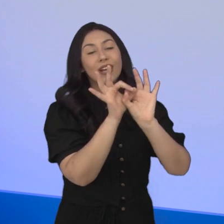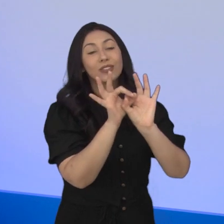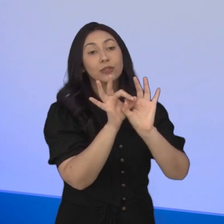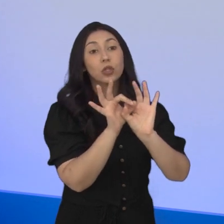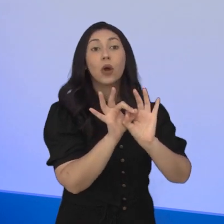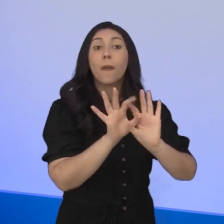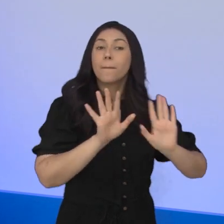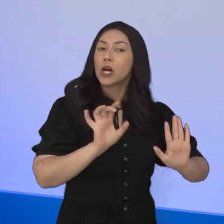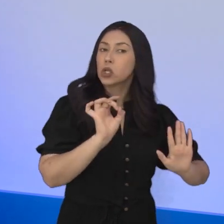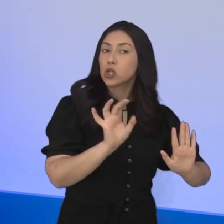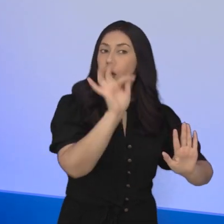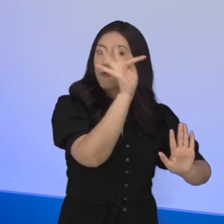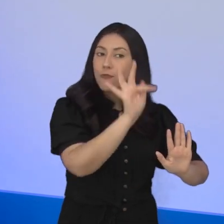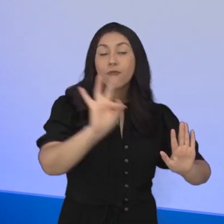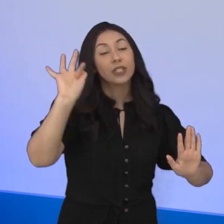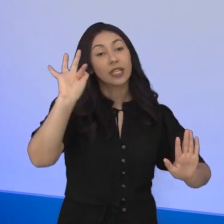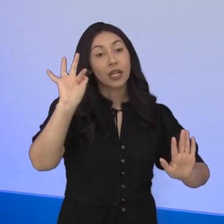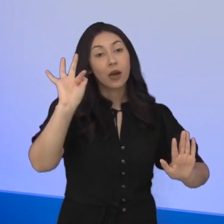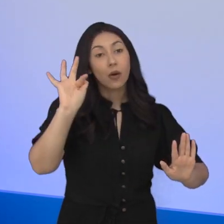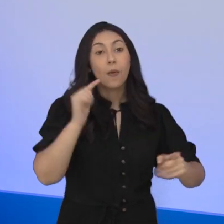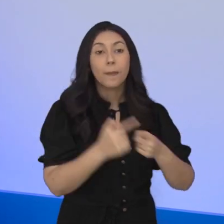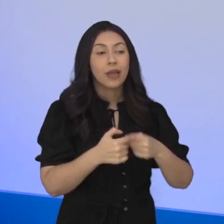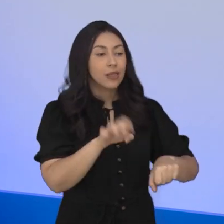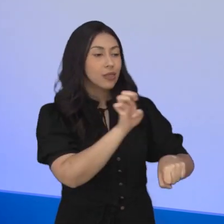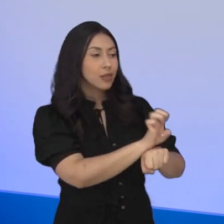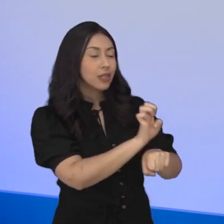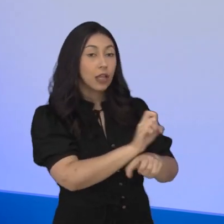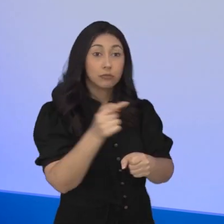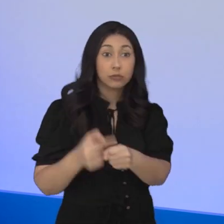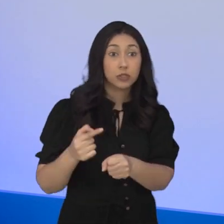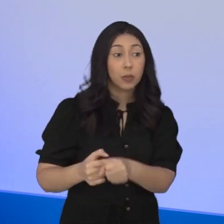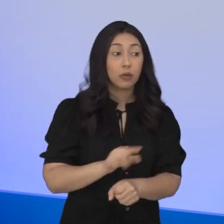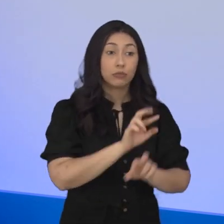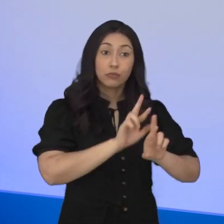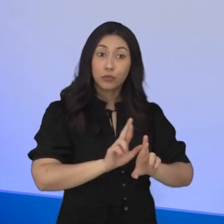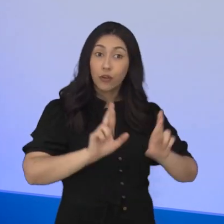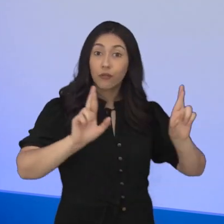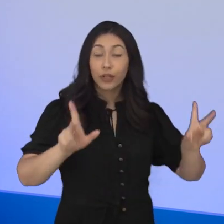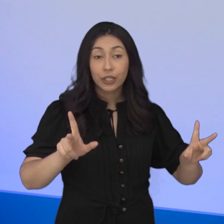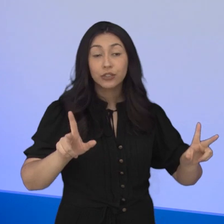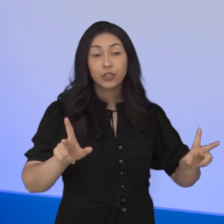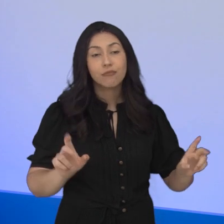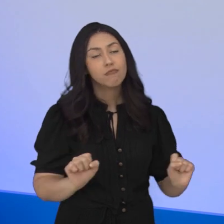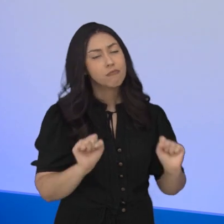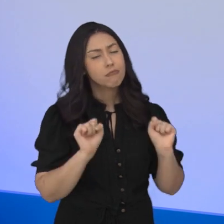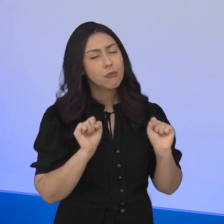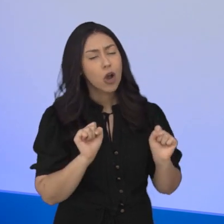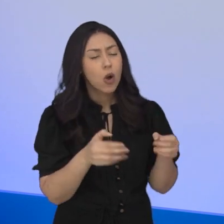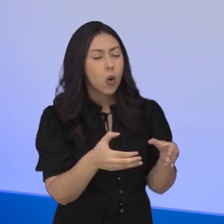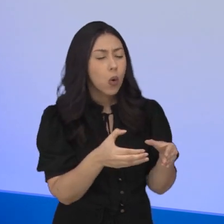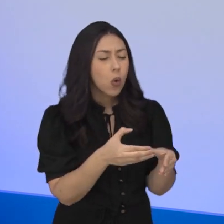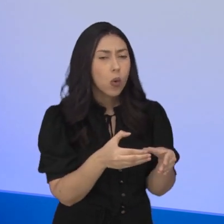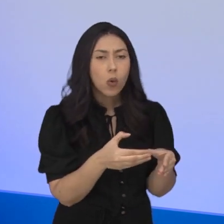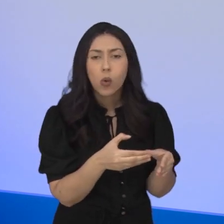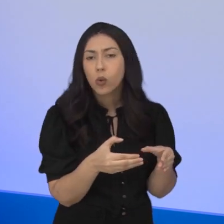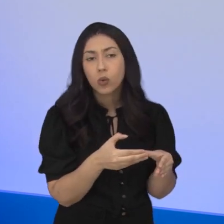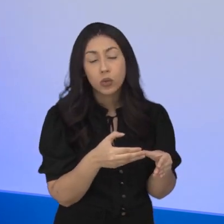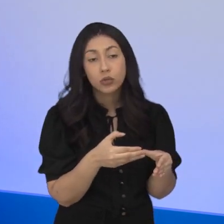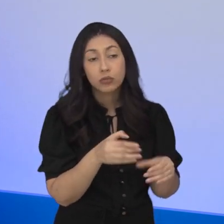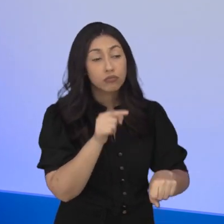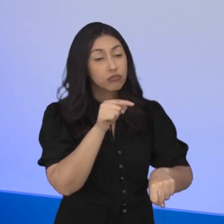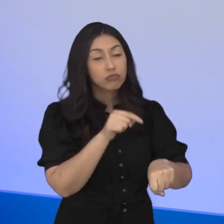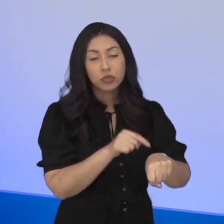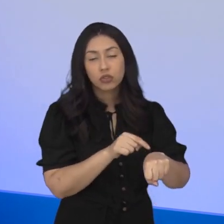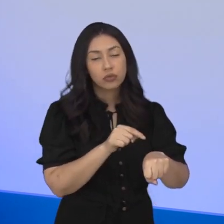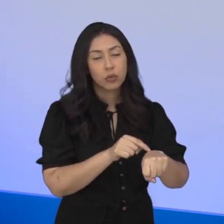Na esfera estadual e municipal, cada ente tem a sua autonomia. Então eles podem fazer o concurso público no seu